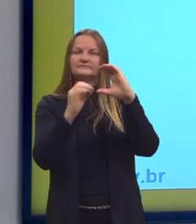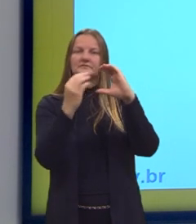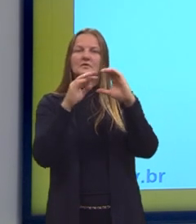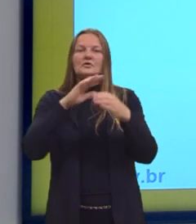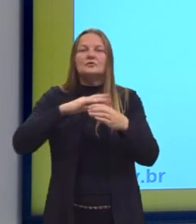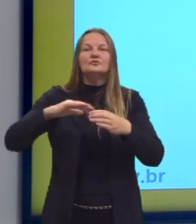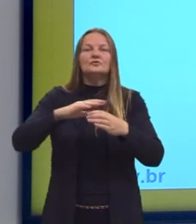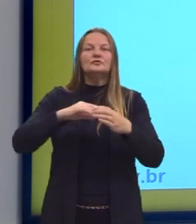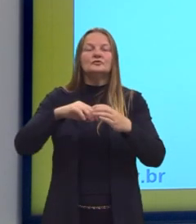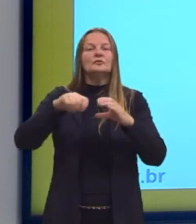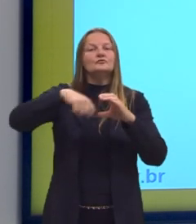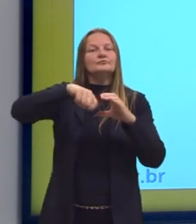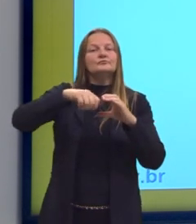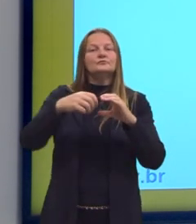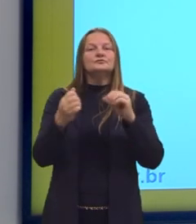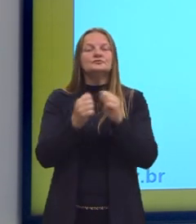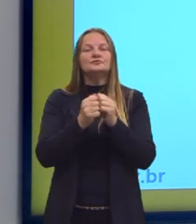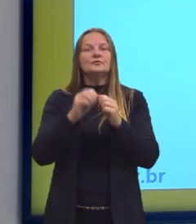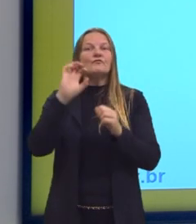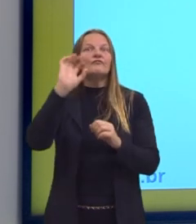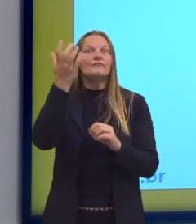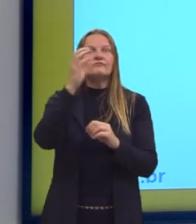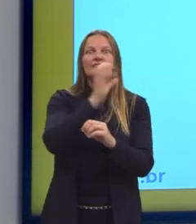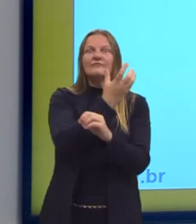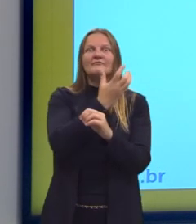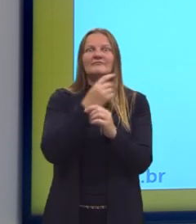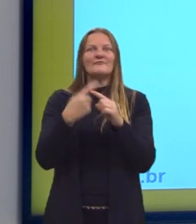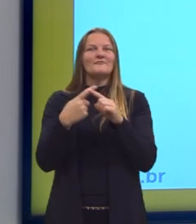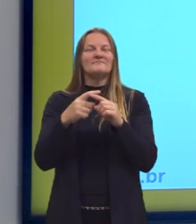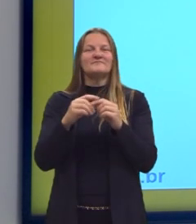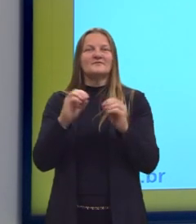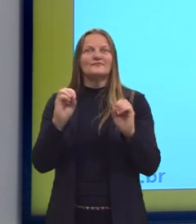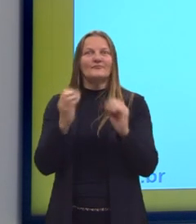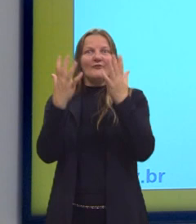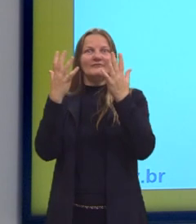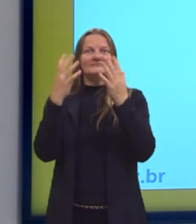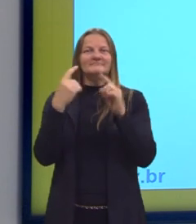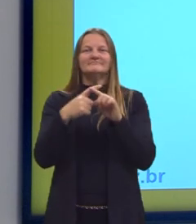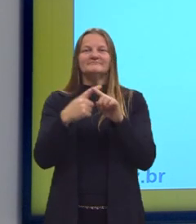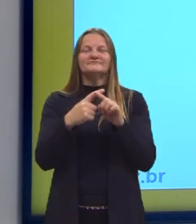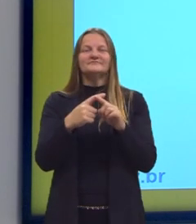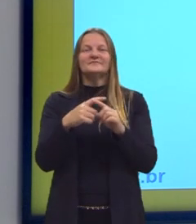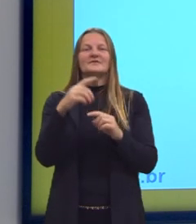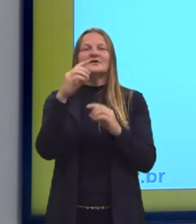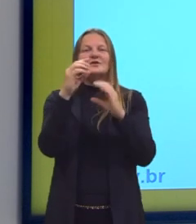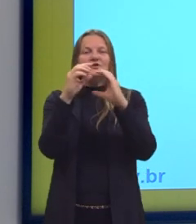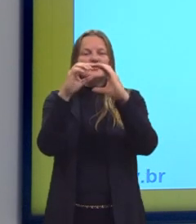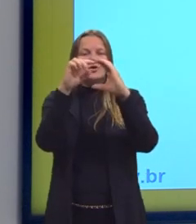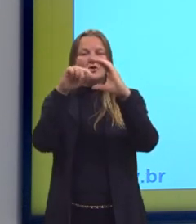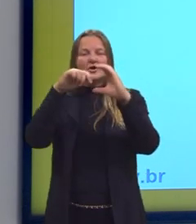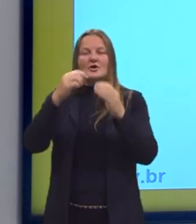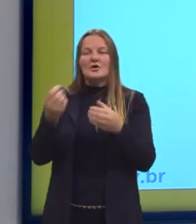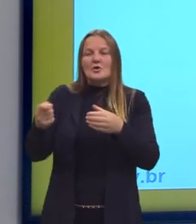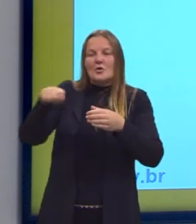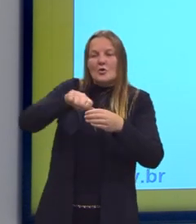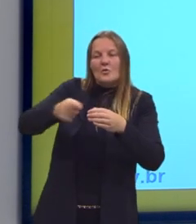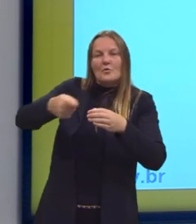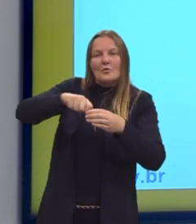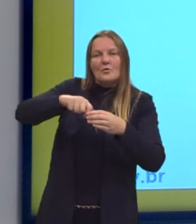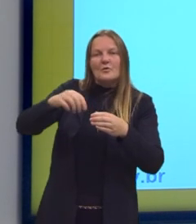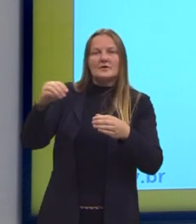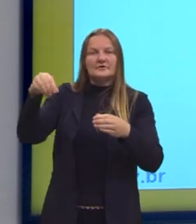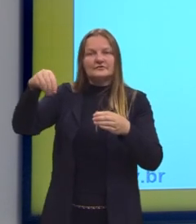elas passam por um fenômeno, essas substâncias passam por um fenômeno chamado dissolução, onde uma